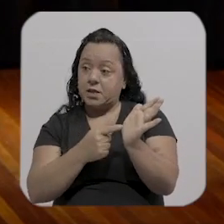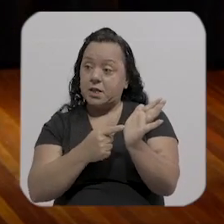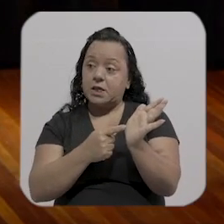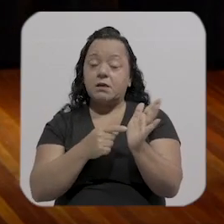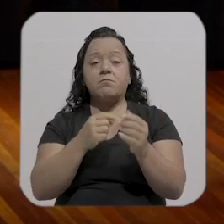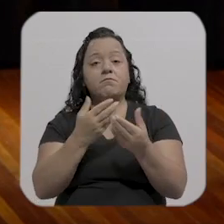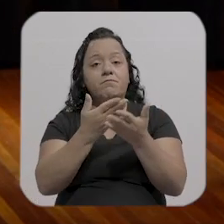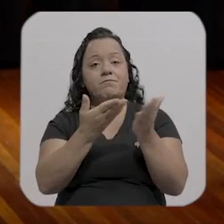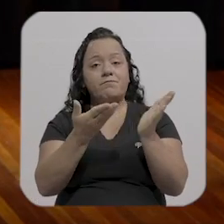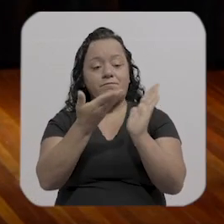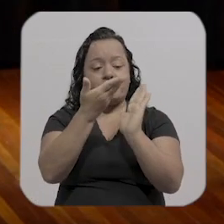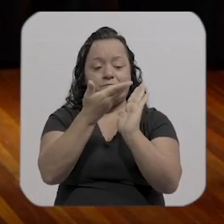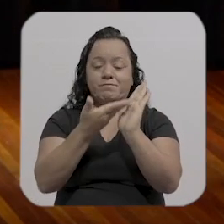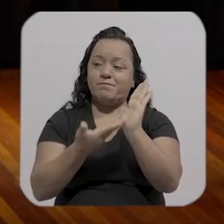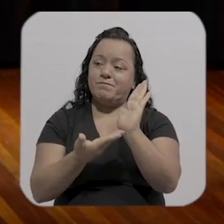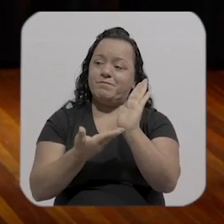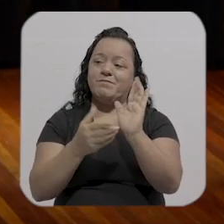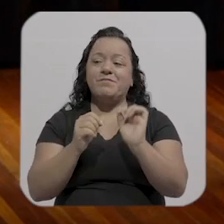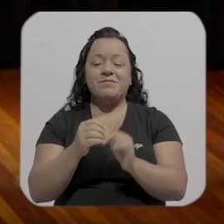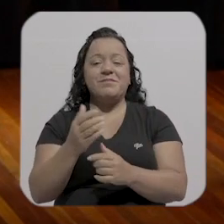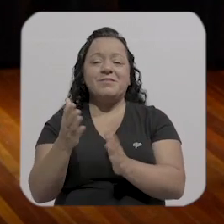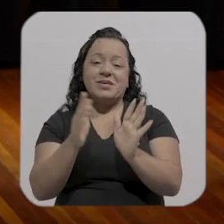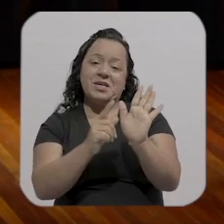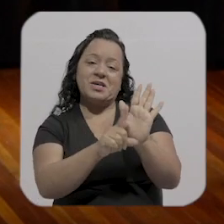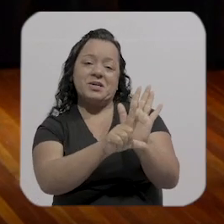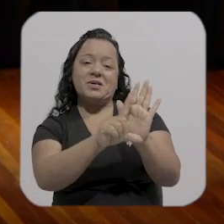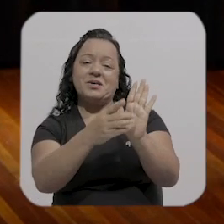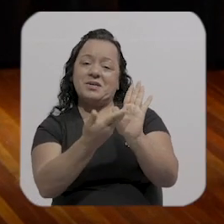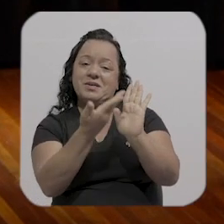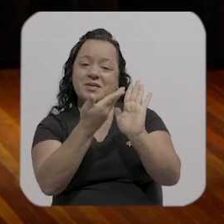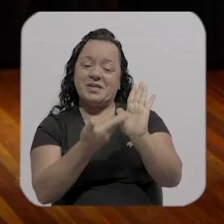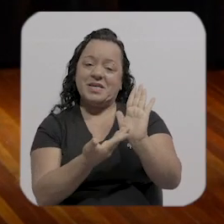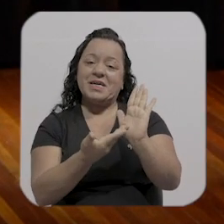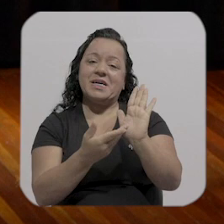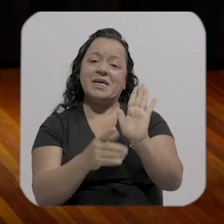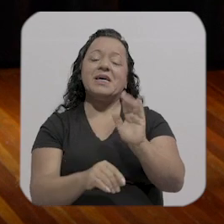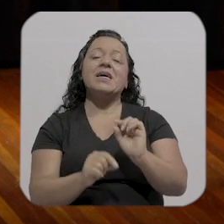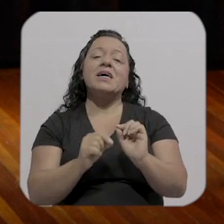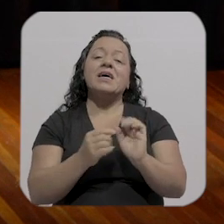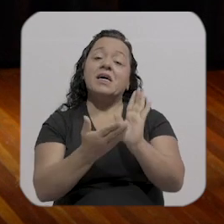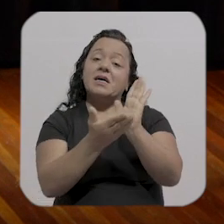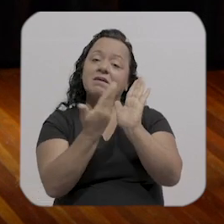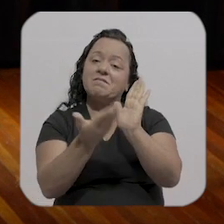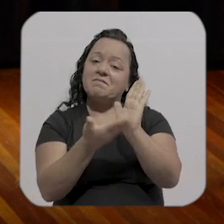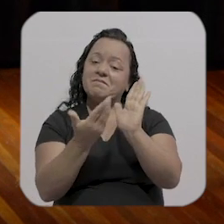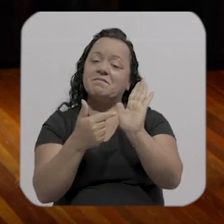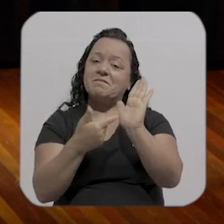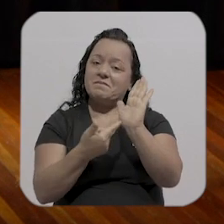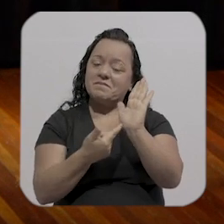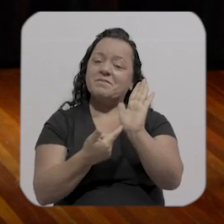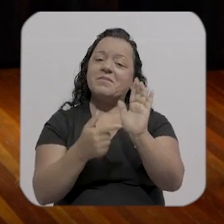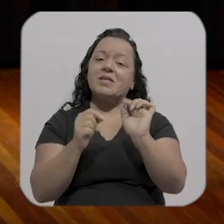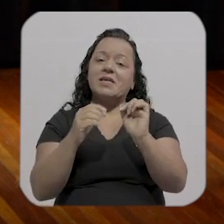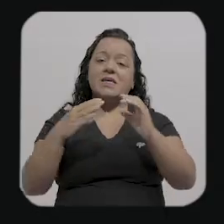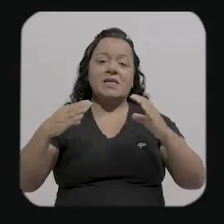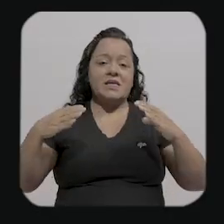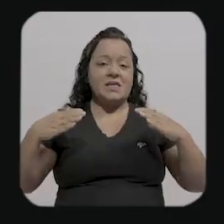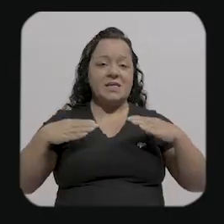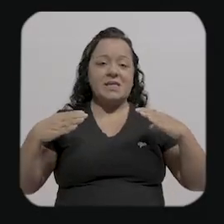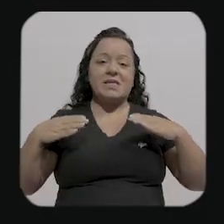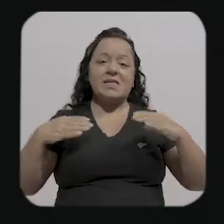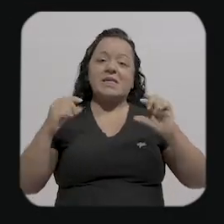deixa a gente falando dessa dessa cidade mormaço tem uma um tom crítico